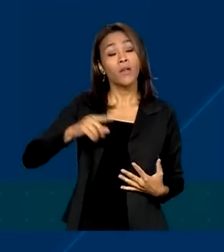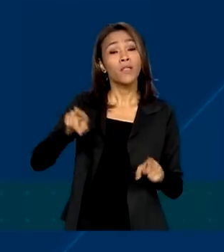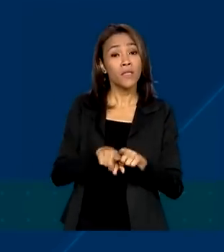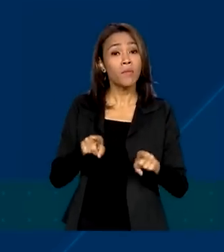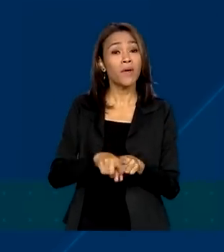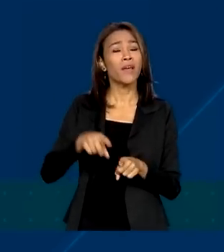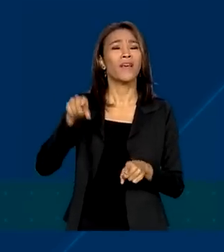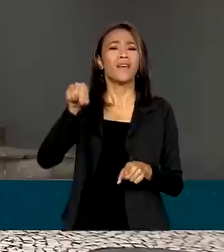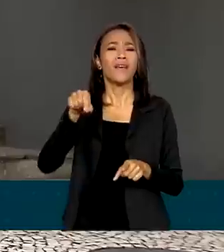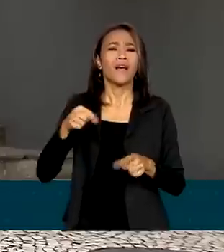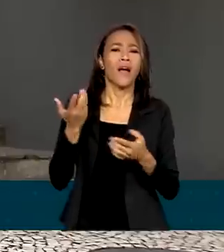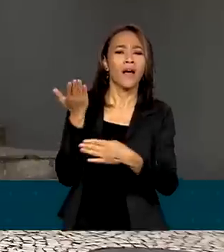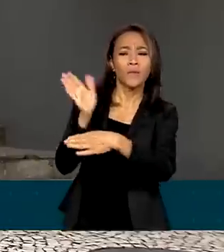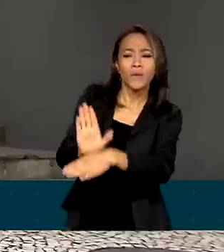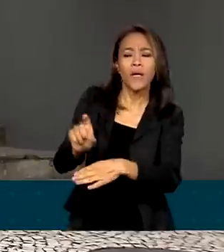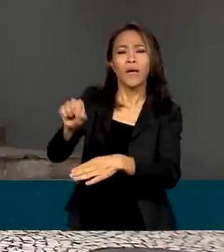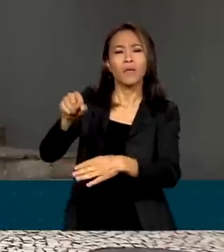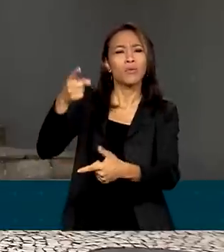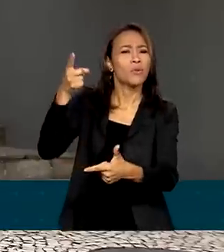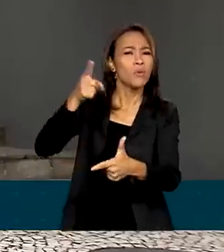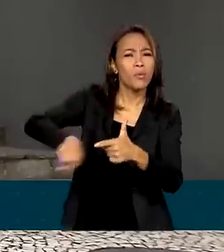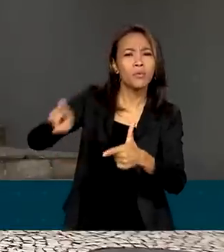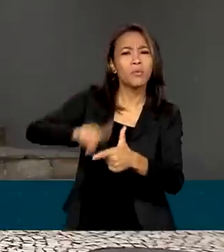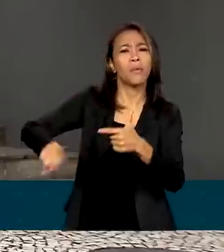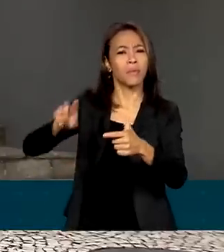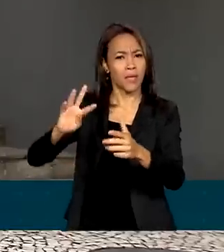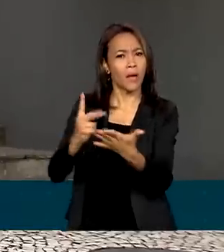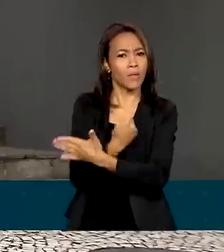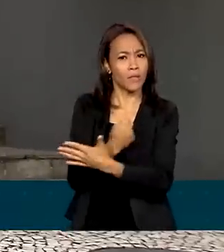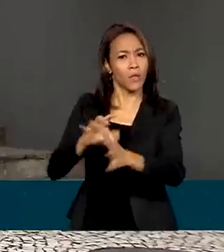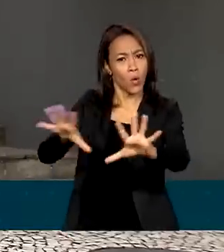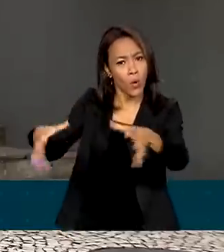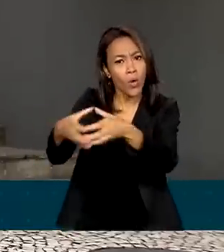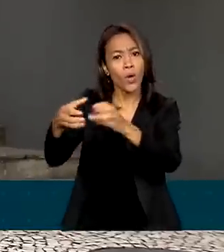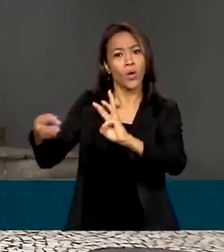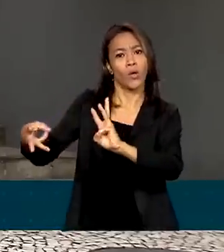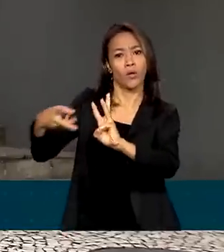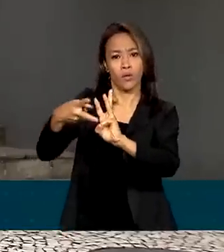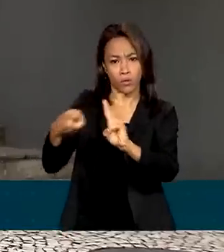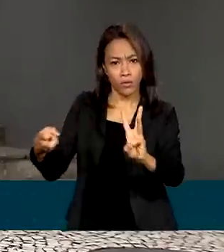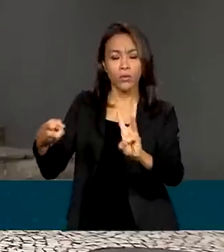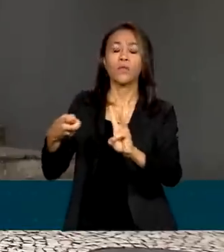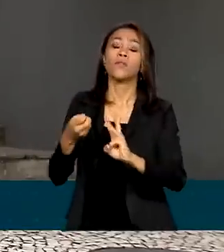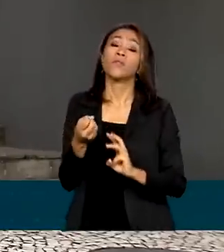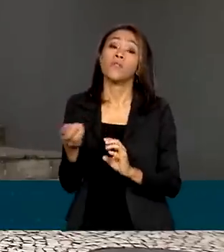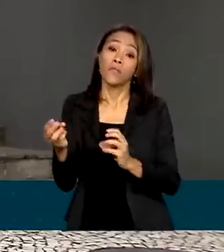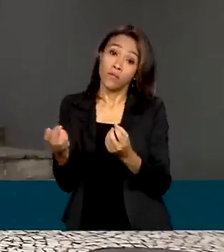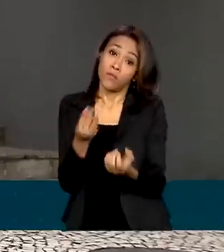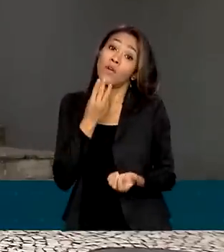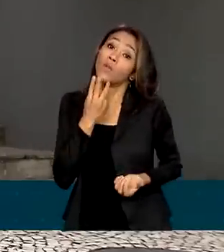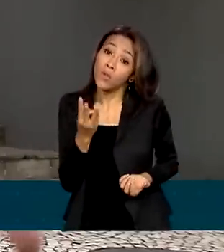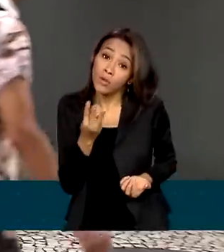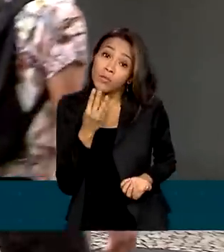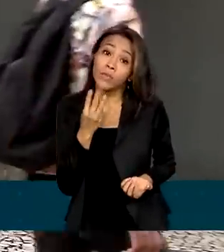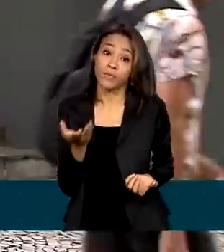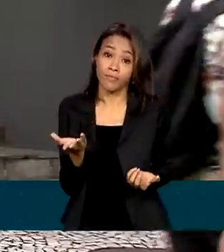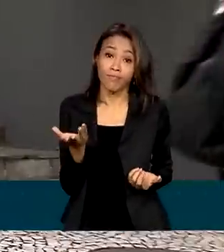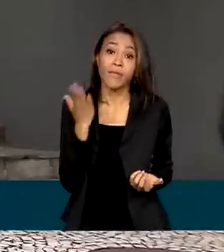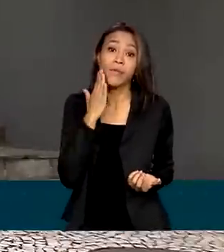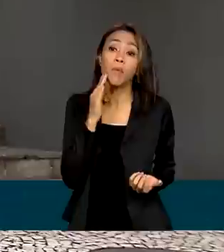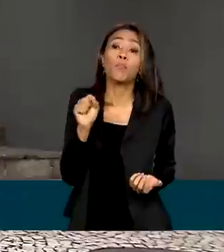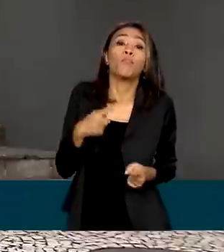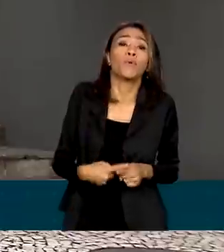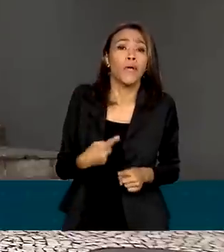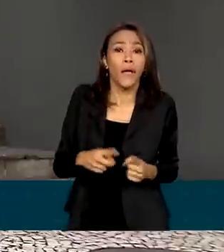Yanomami. A comitiva também pretende apurar as responsabilidades e entender como a situação chegou a esse ponto.